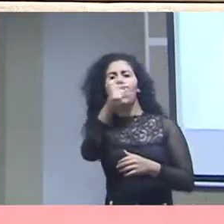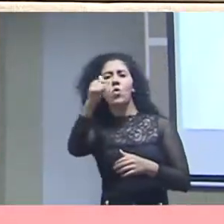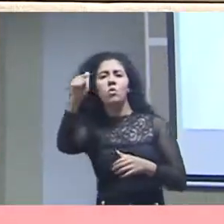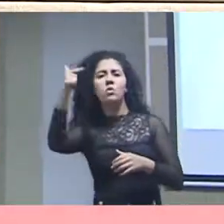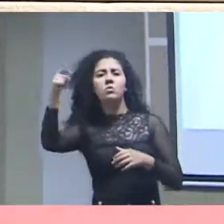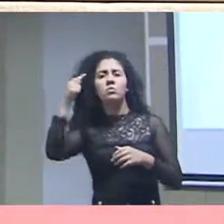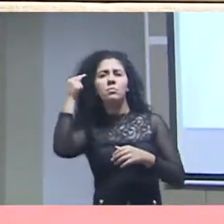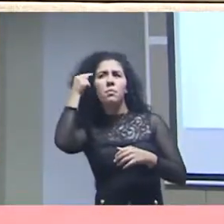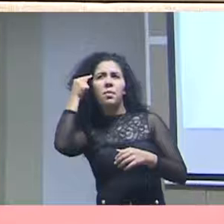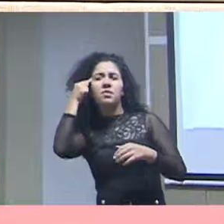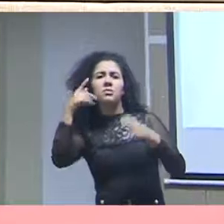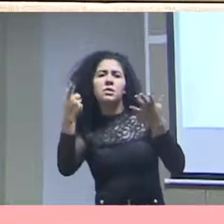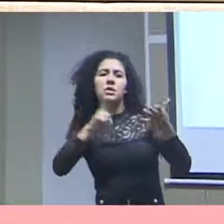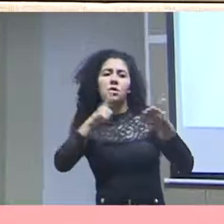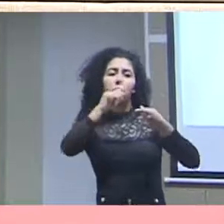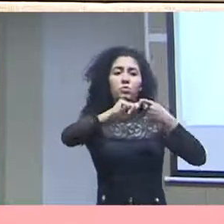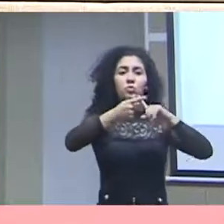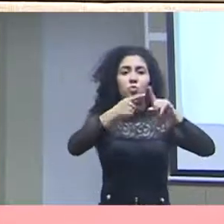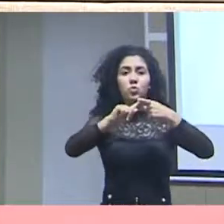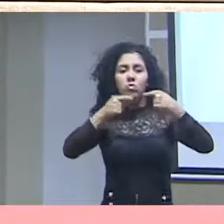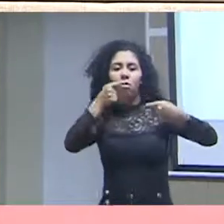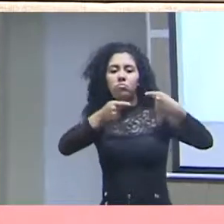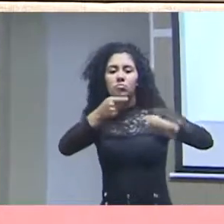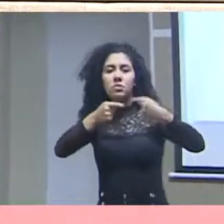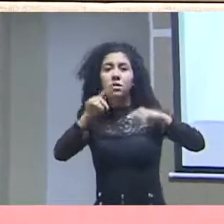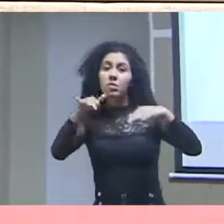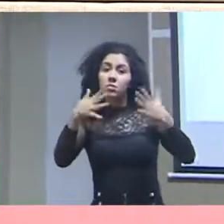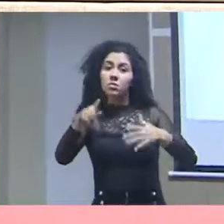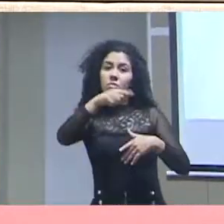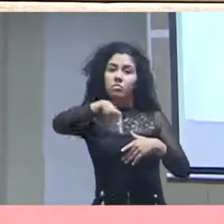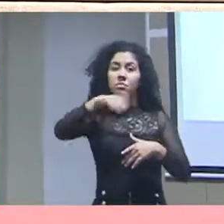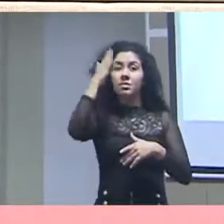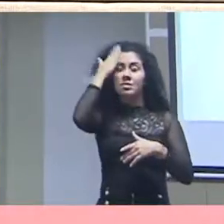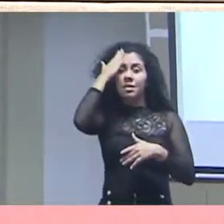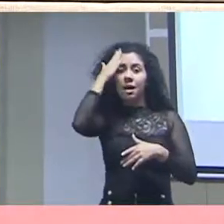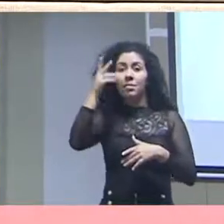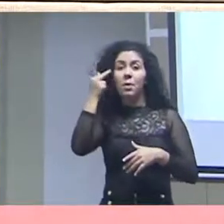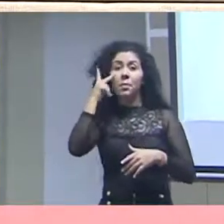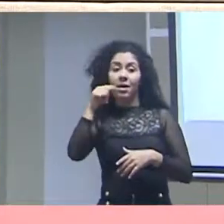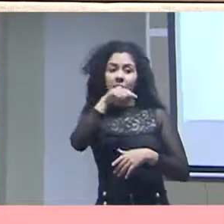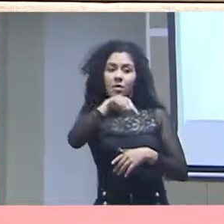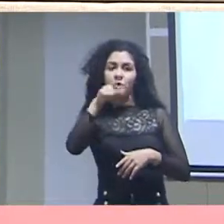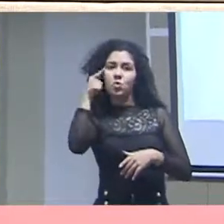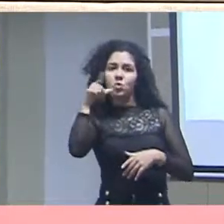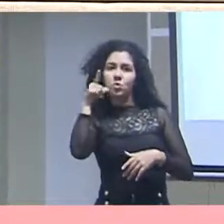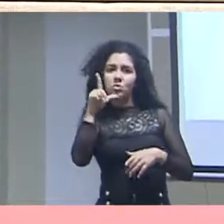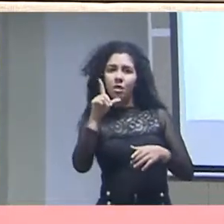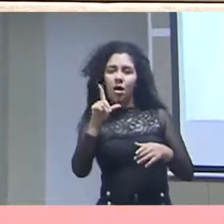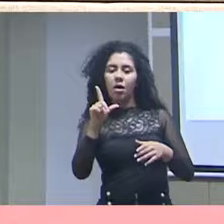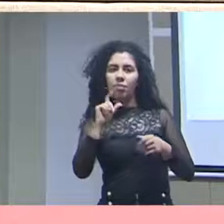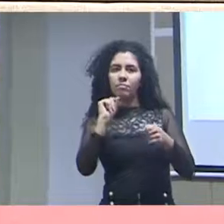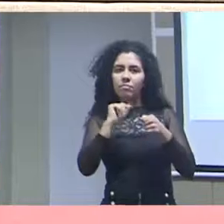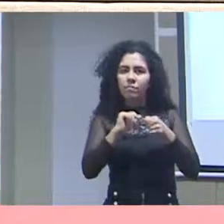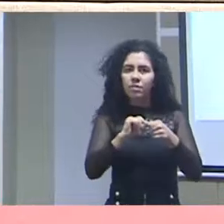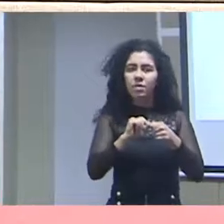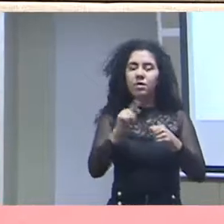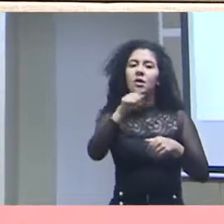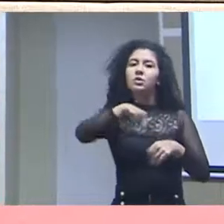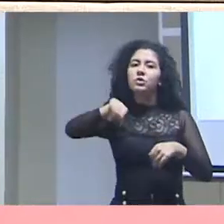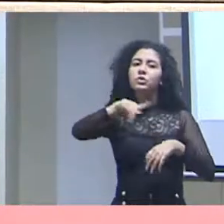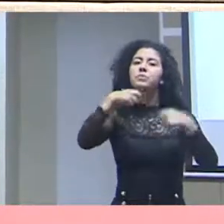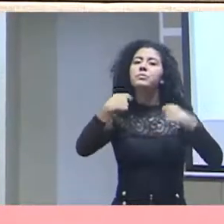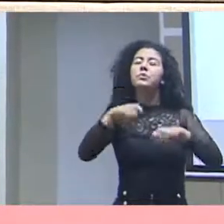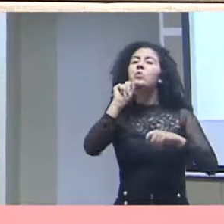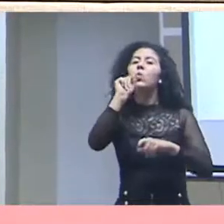discussões. A ideia é essa. Contudo, a gente sabe que, para que isso aconteça, ela precisa de indivíduos que tenham